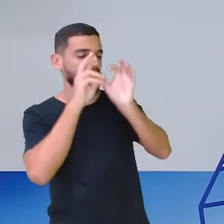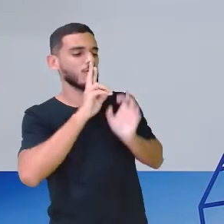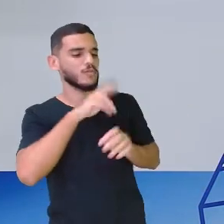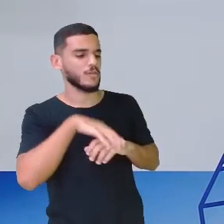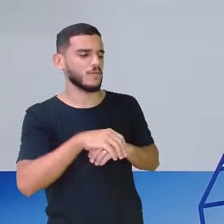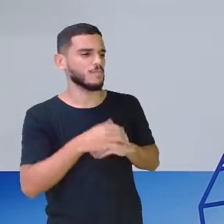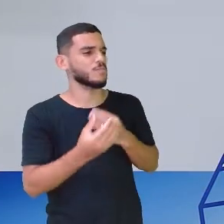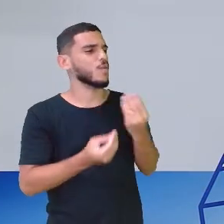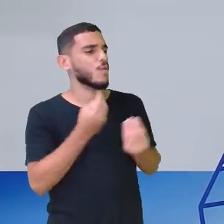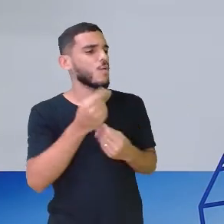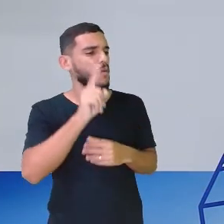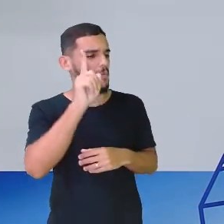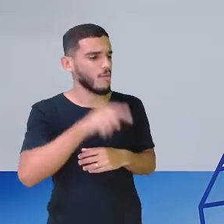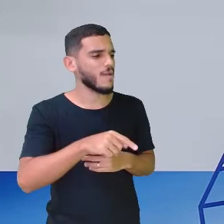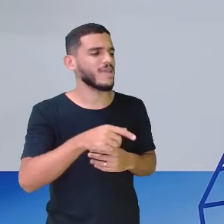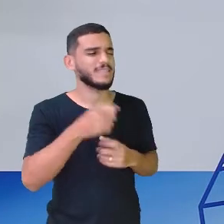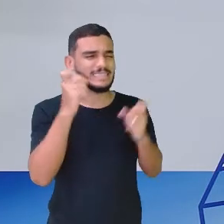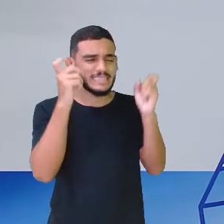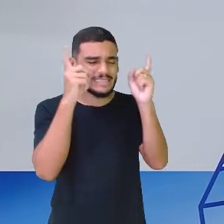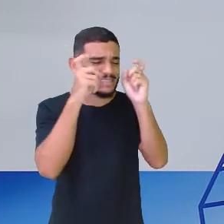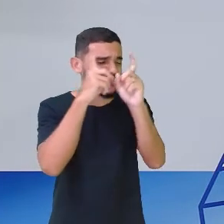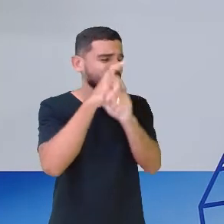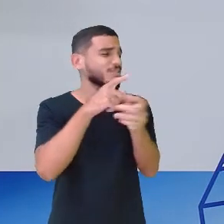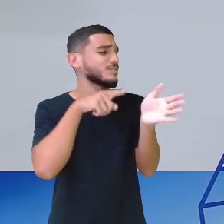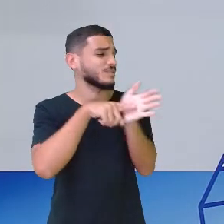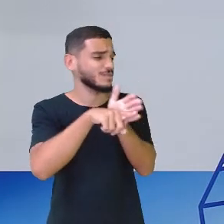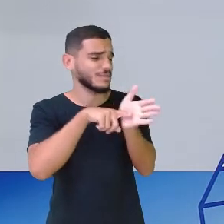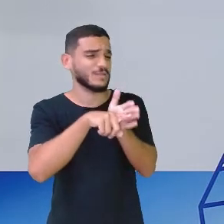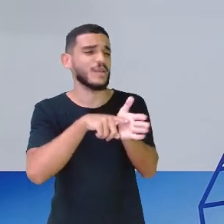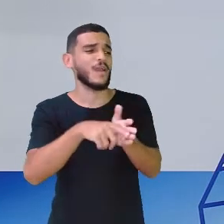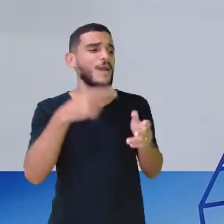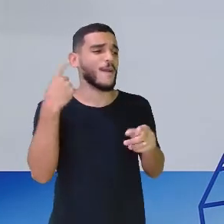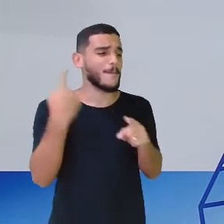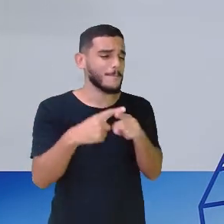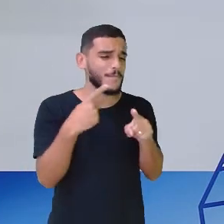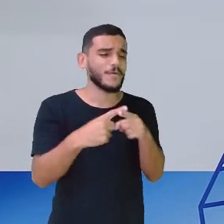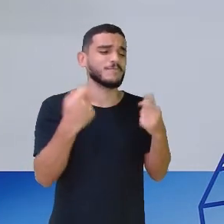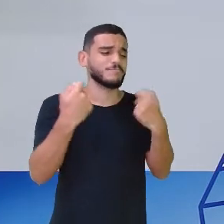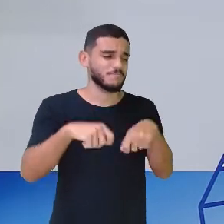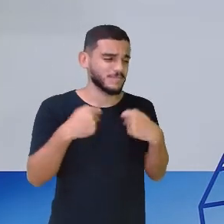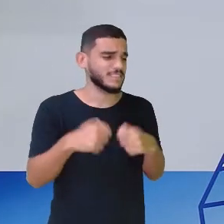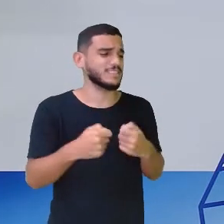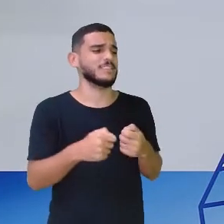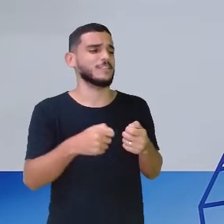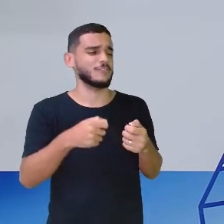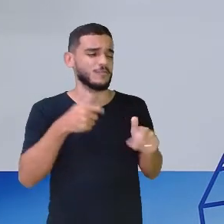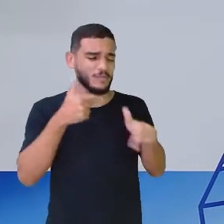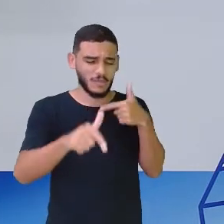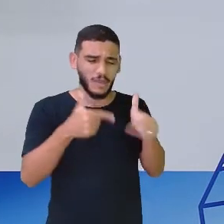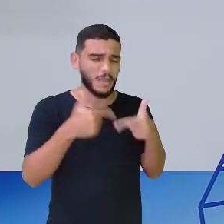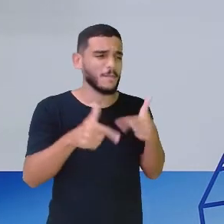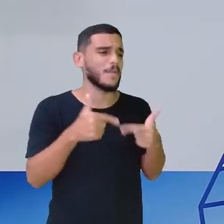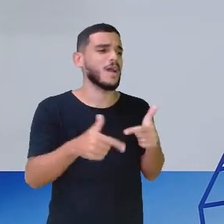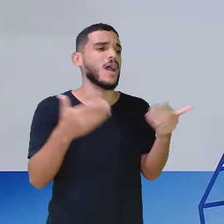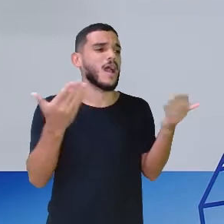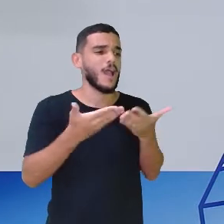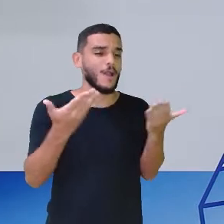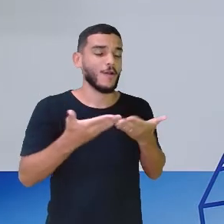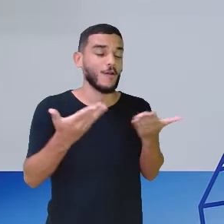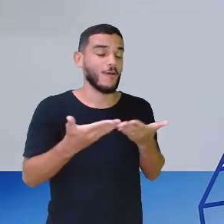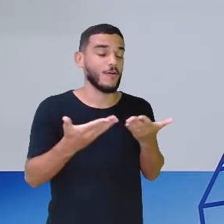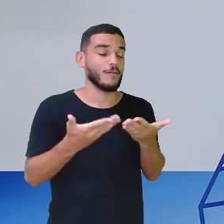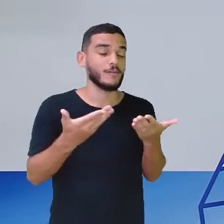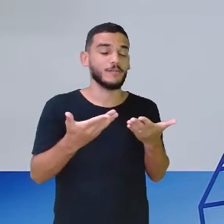Como é duro o ofício. Porém, mãos às a obra. É hora de ouvir